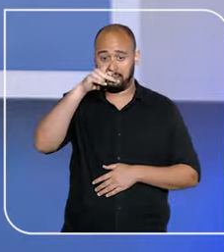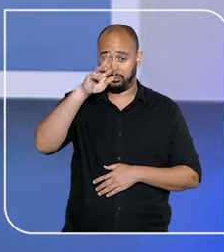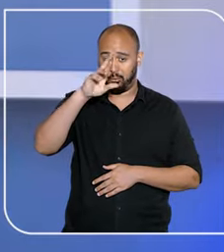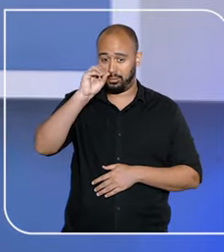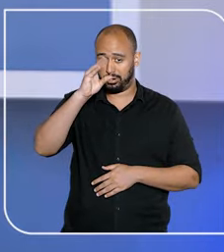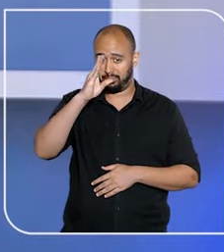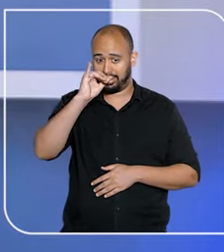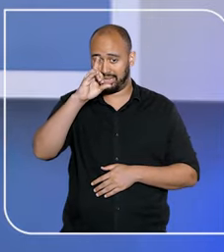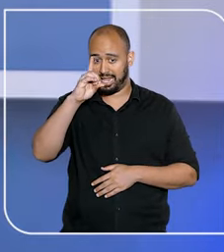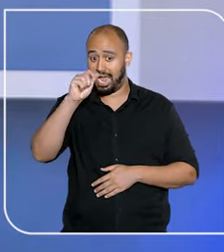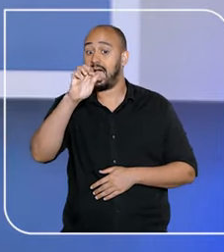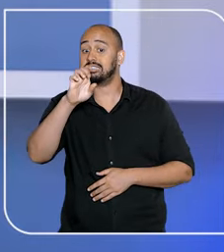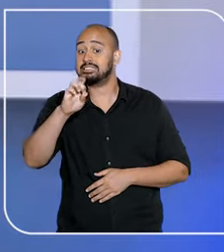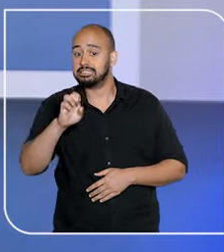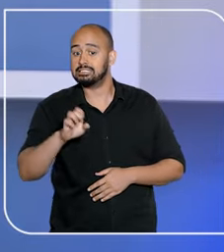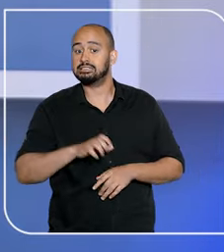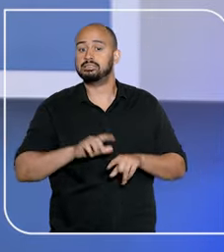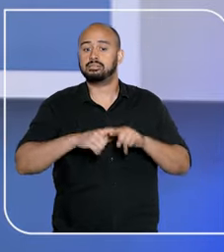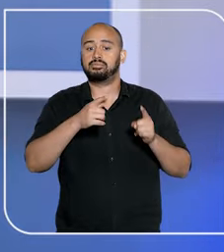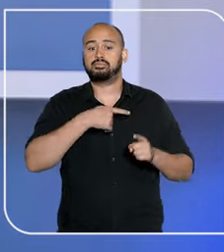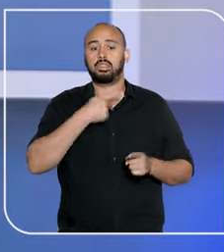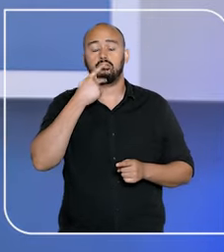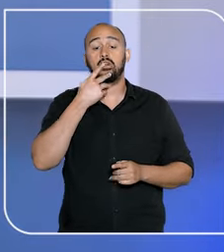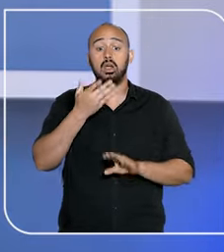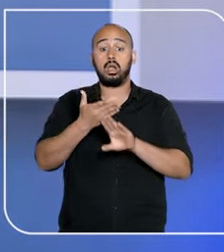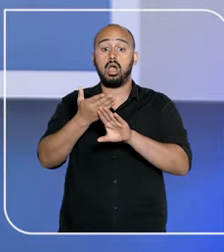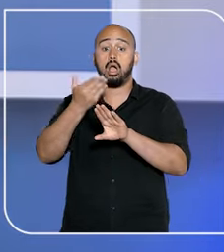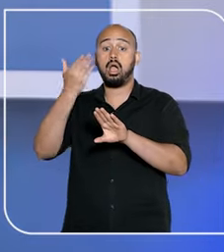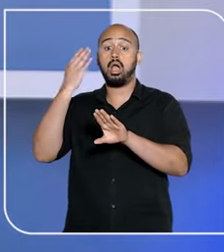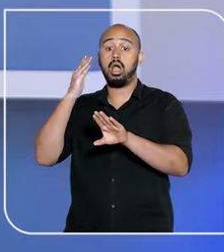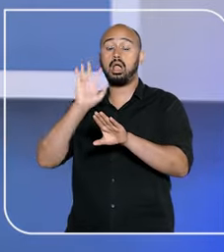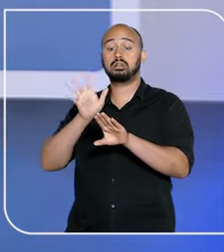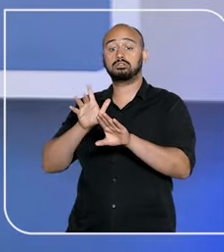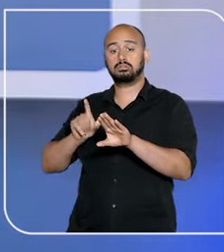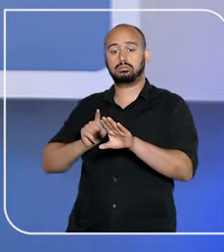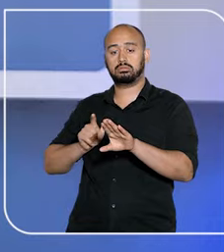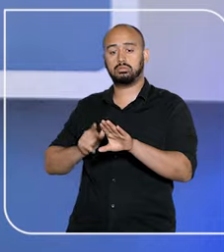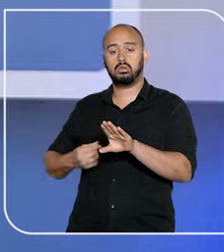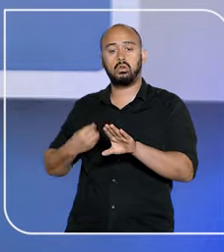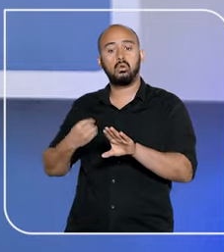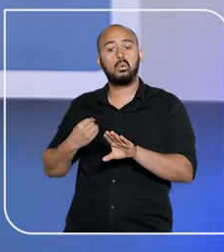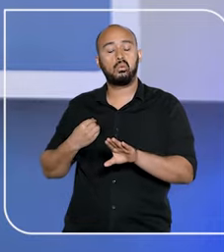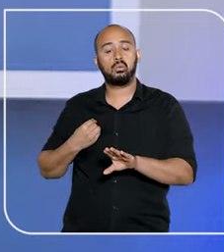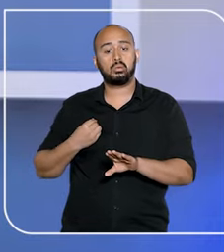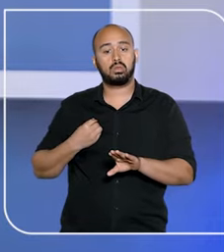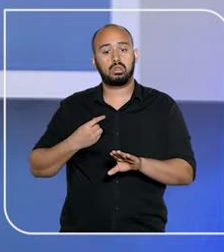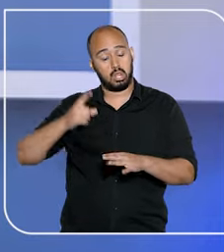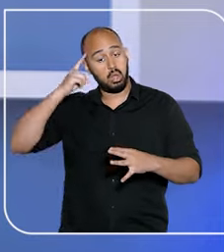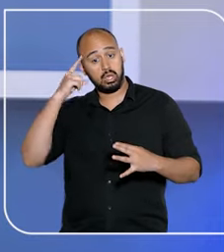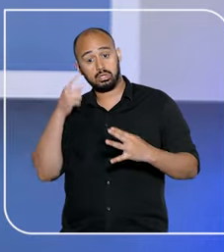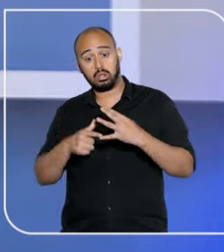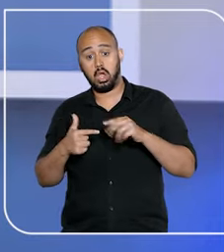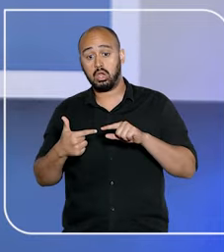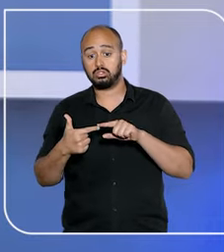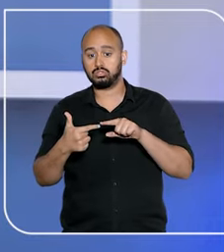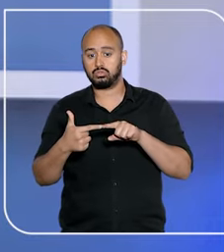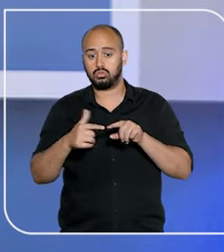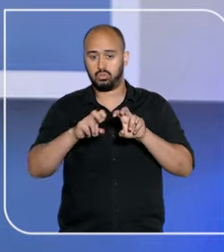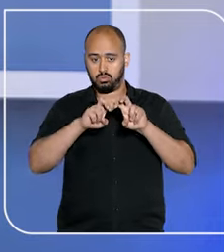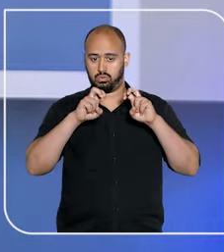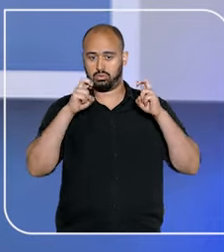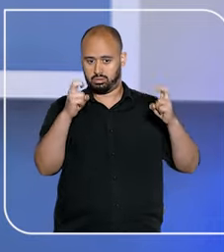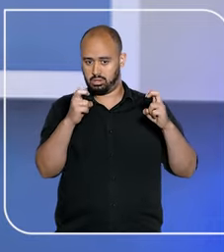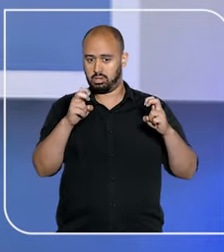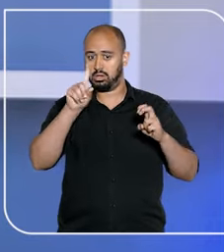improbidade administrativa, vamos a um caso concreto aqui no STJ em que tivemos uma decisão da segunda